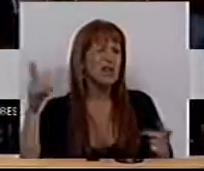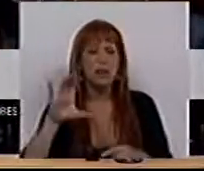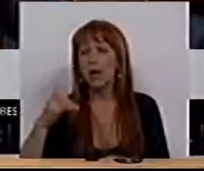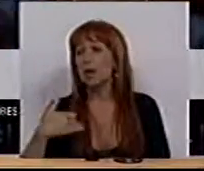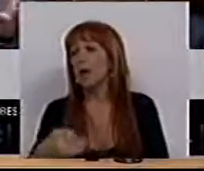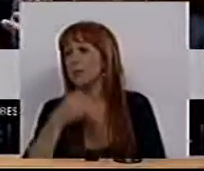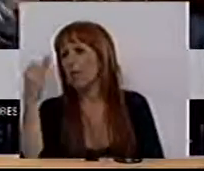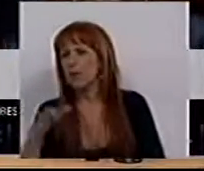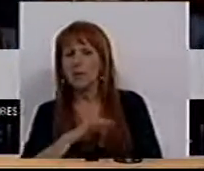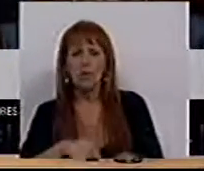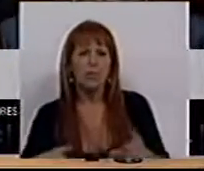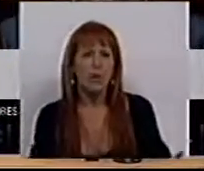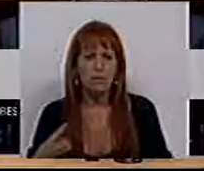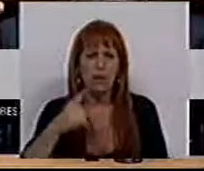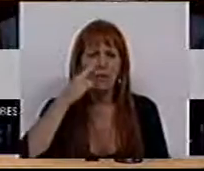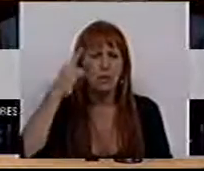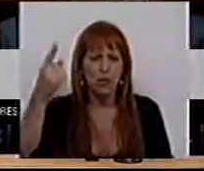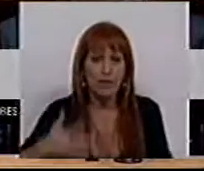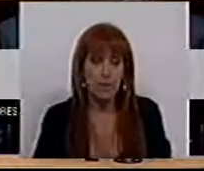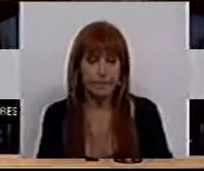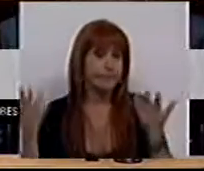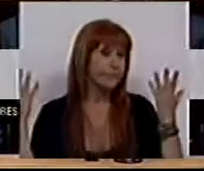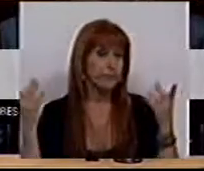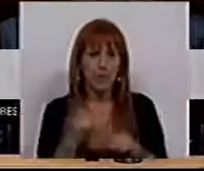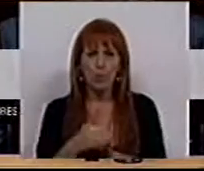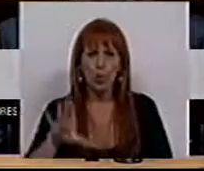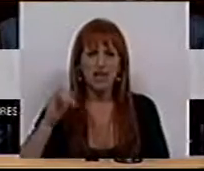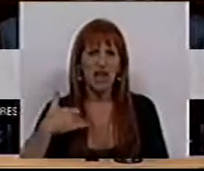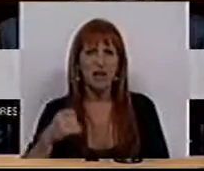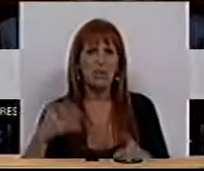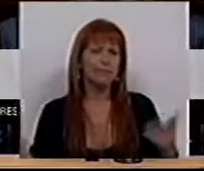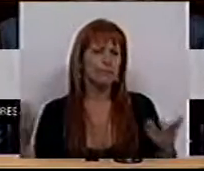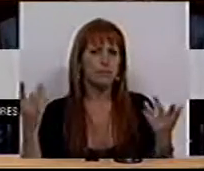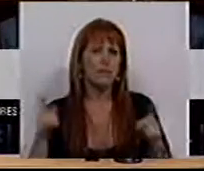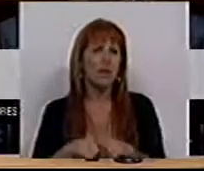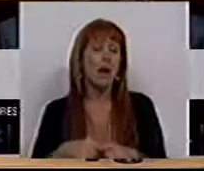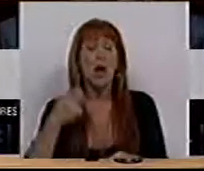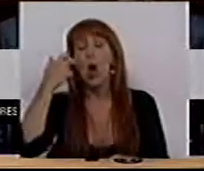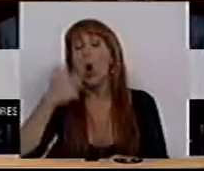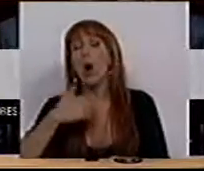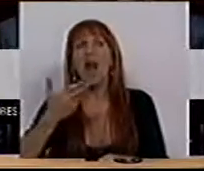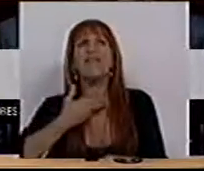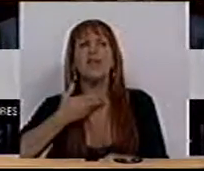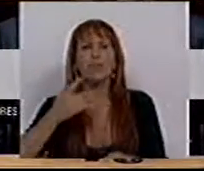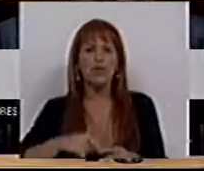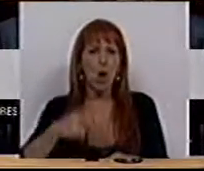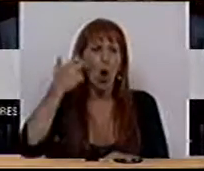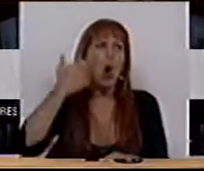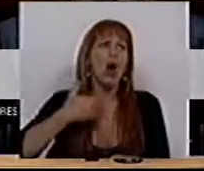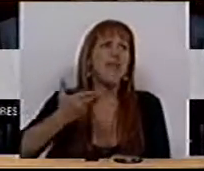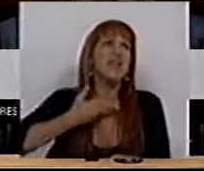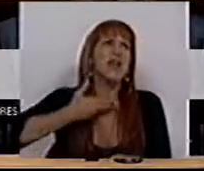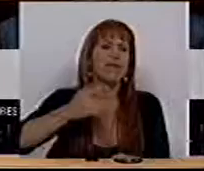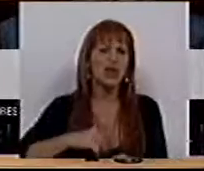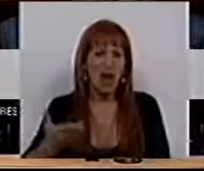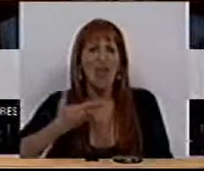CDS-PP, Sr. Deputado Michel Zeufer, porque o CDS, temos que honrar as dívidas, temos que honrar as